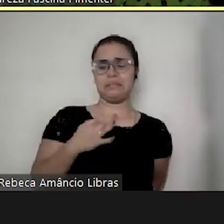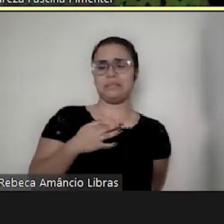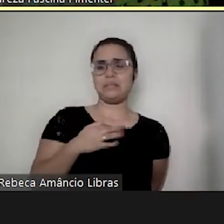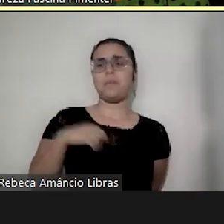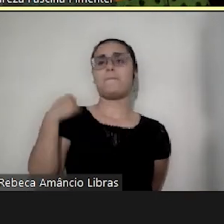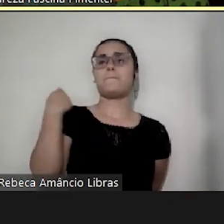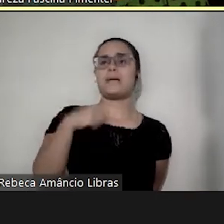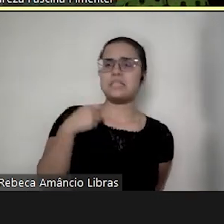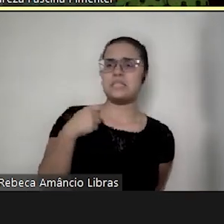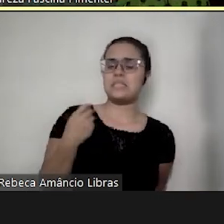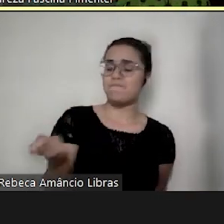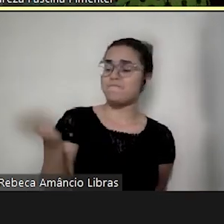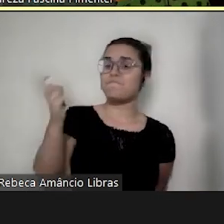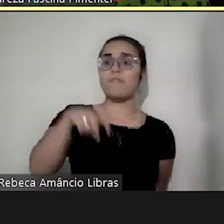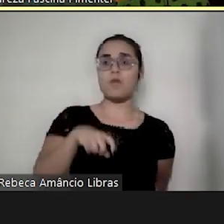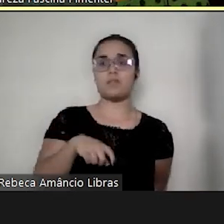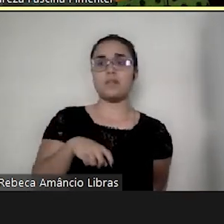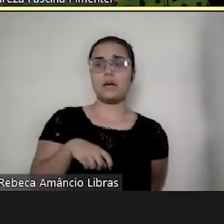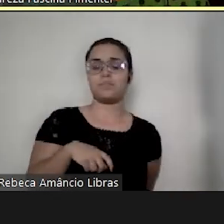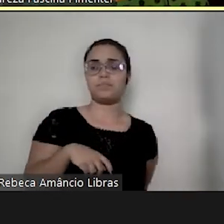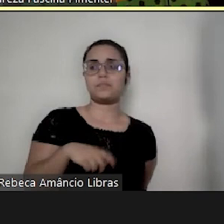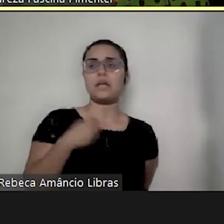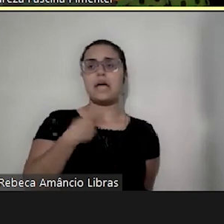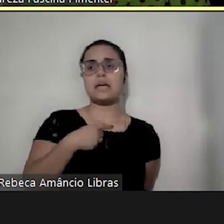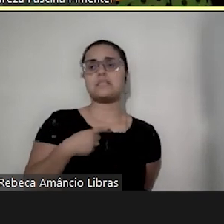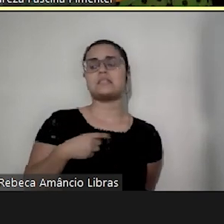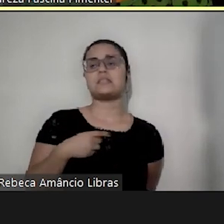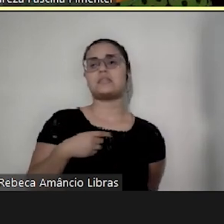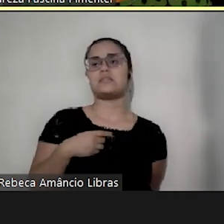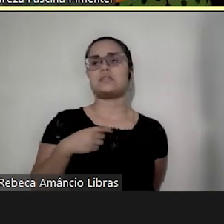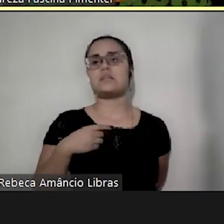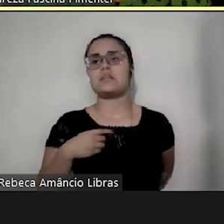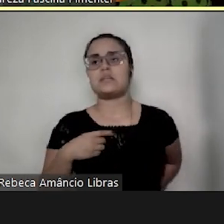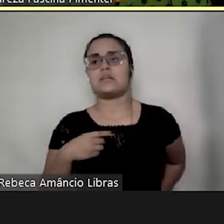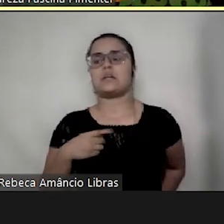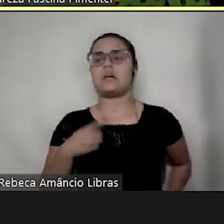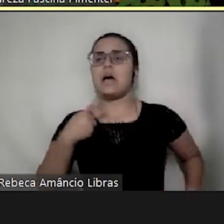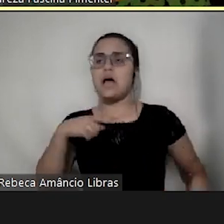tem que resgatar essa relação, essa parentalidade.